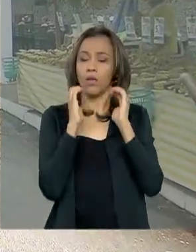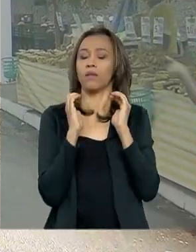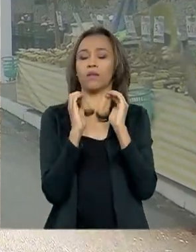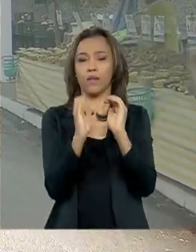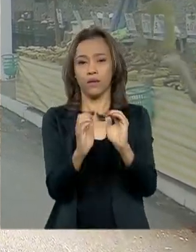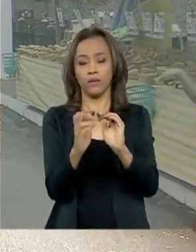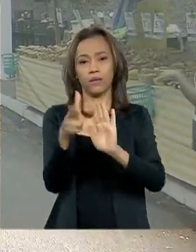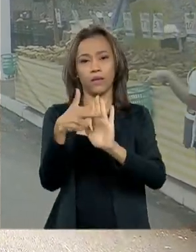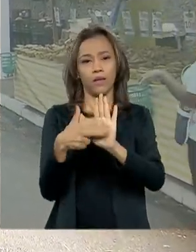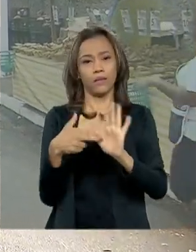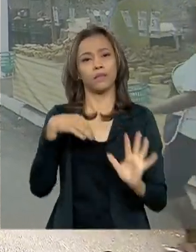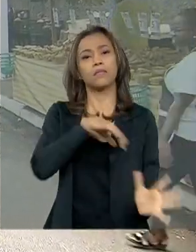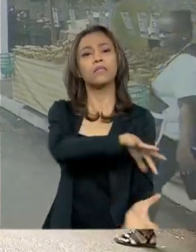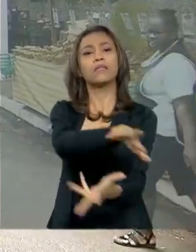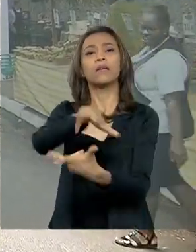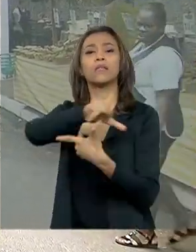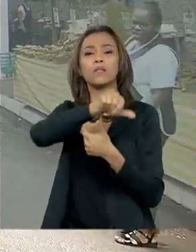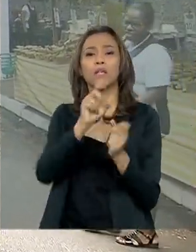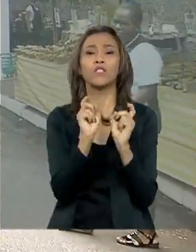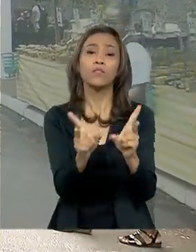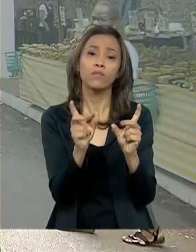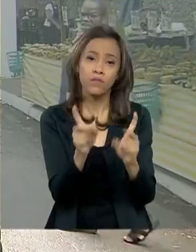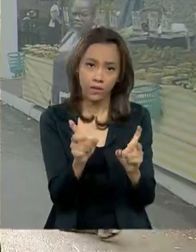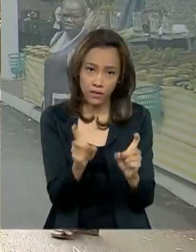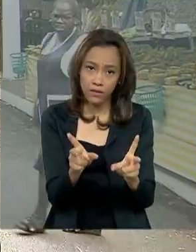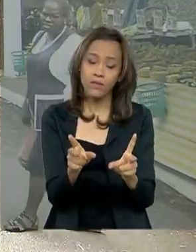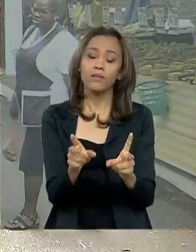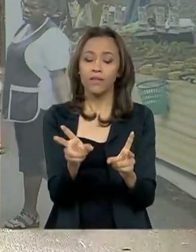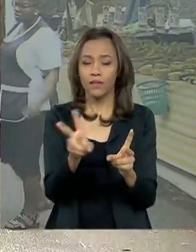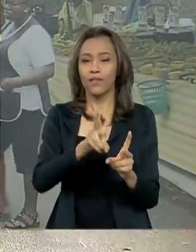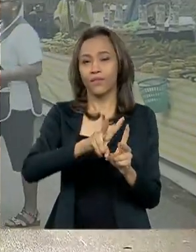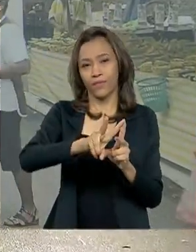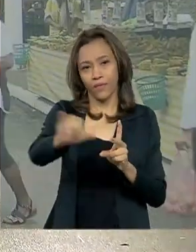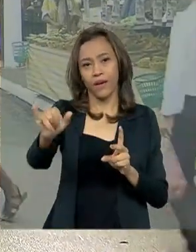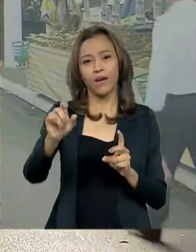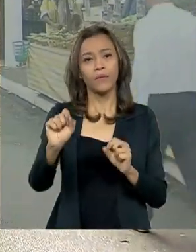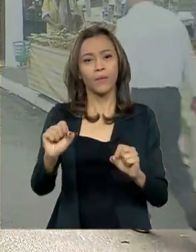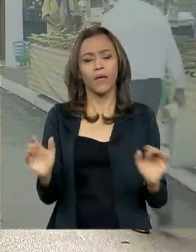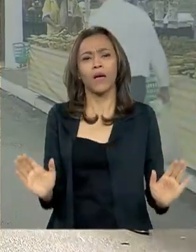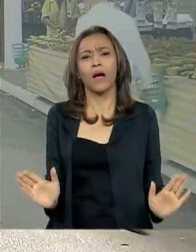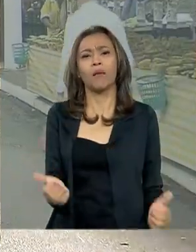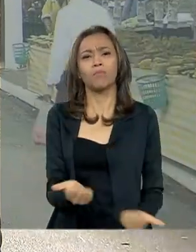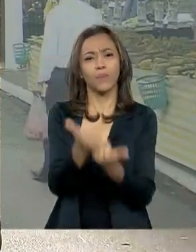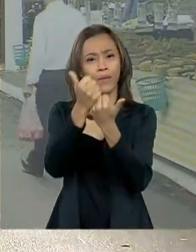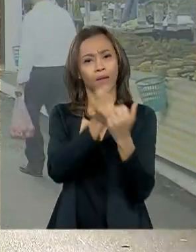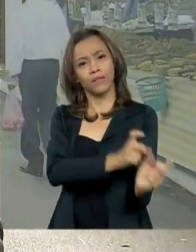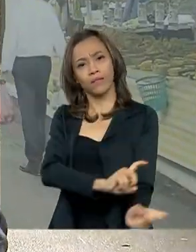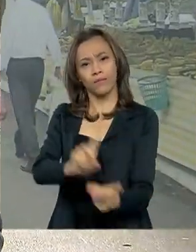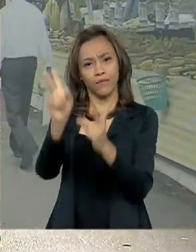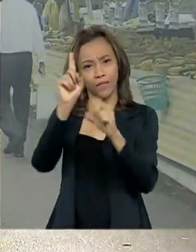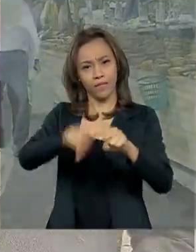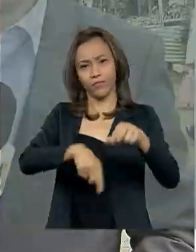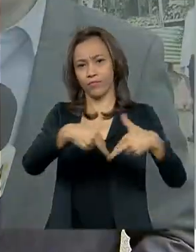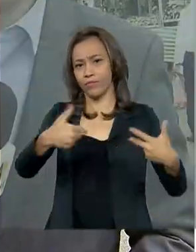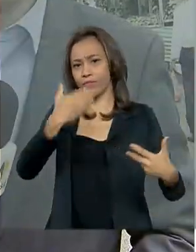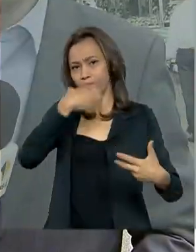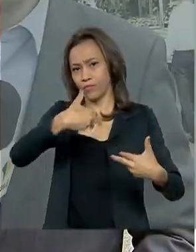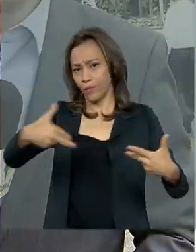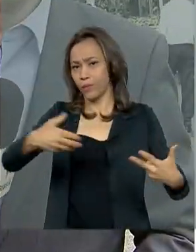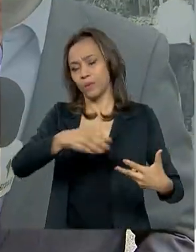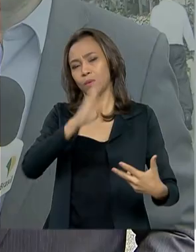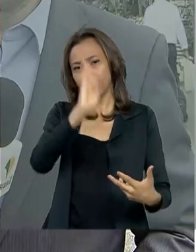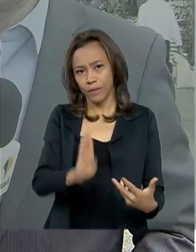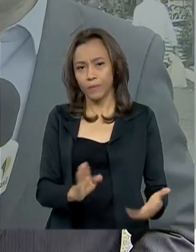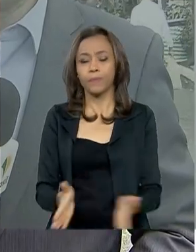internacionais de mercado e devem favorecer as exportações brasileiras. Renata. Obrigada,